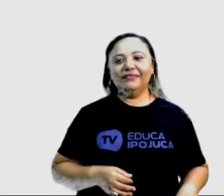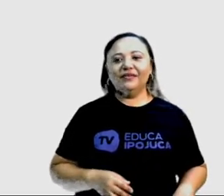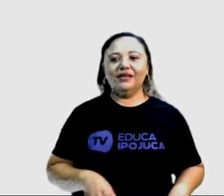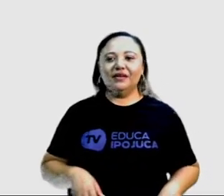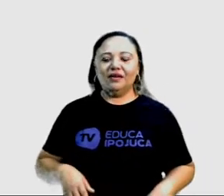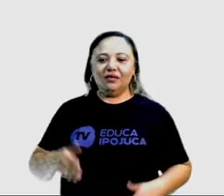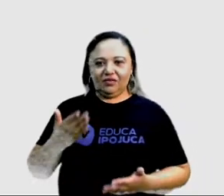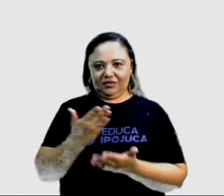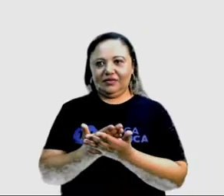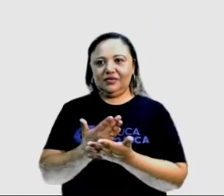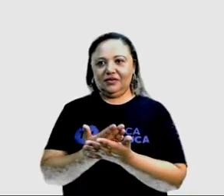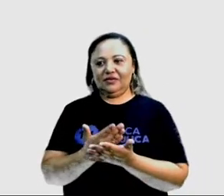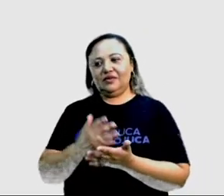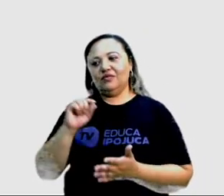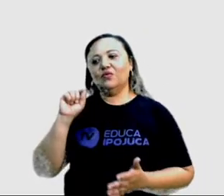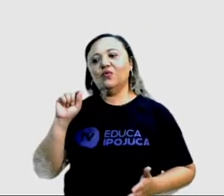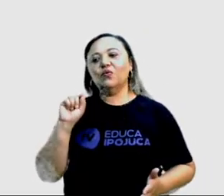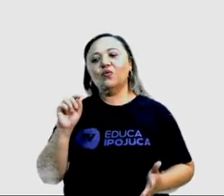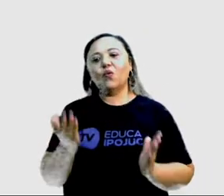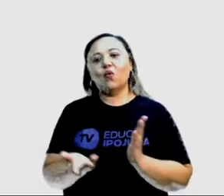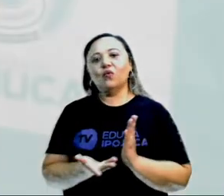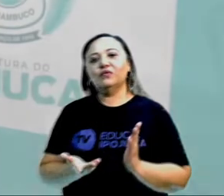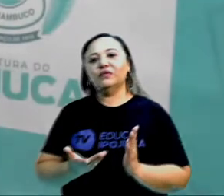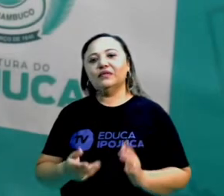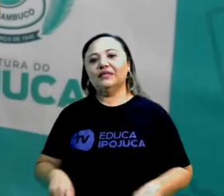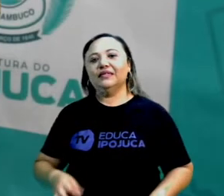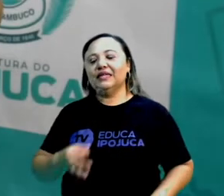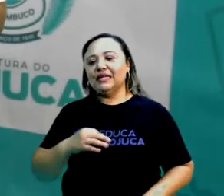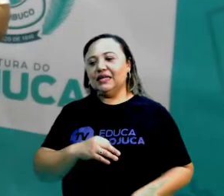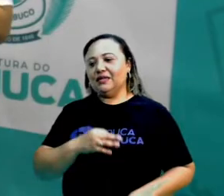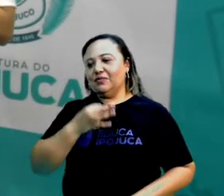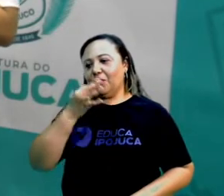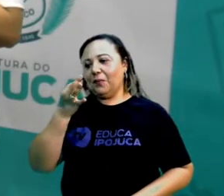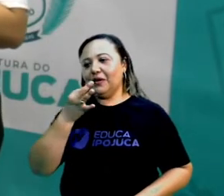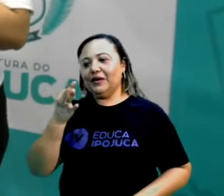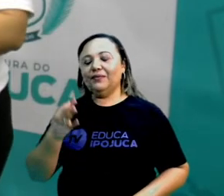Vamos estudar hoje sobre o artigo de opinião.